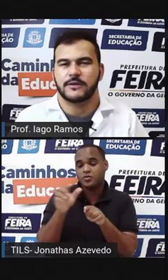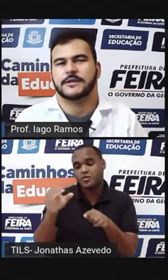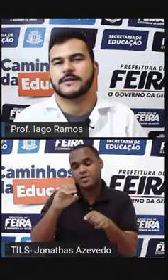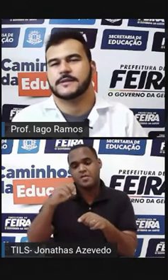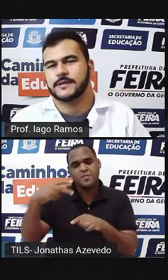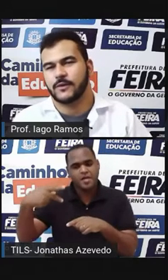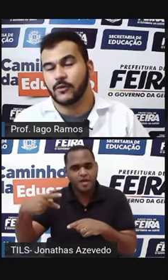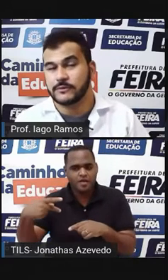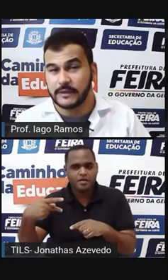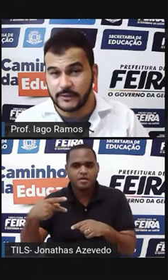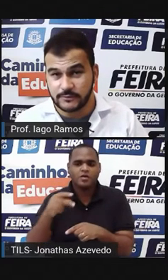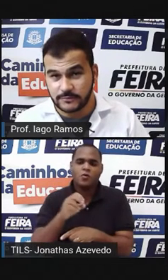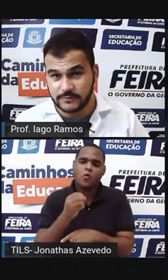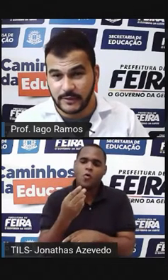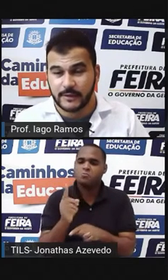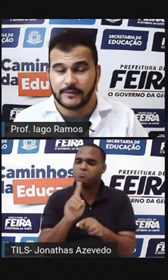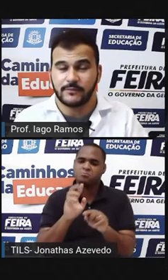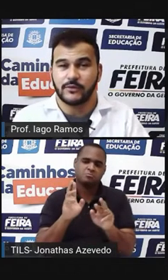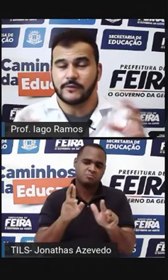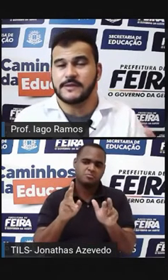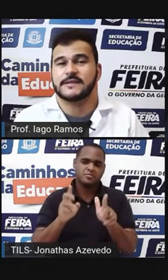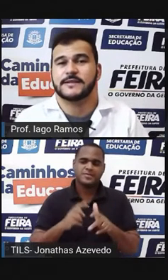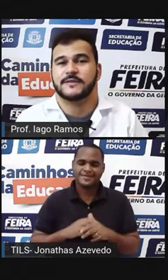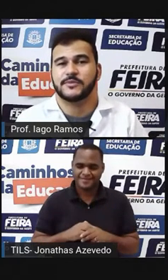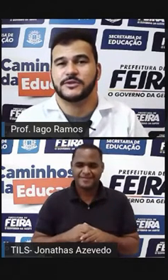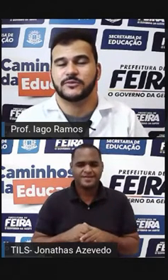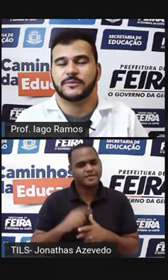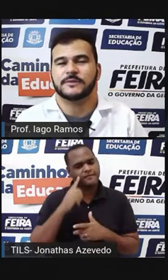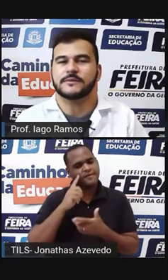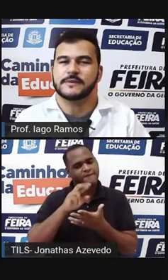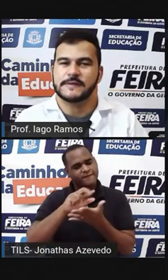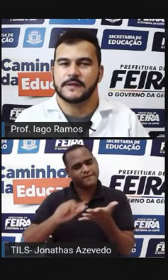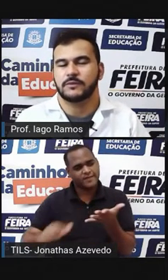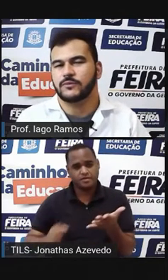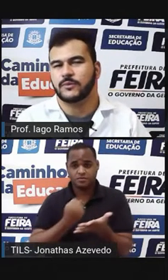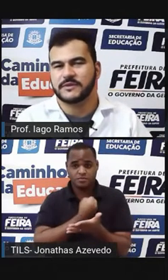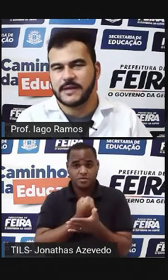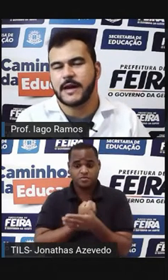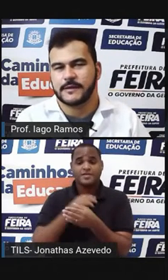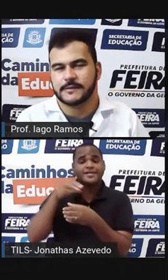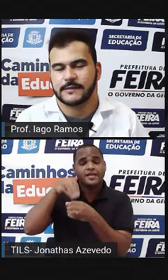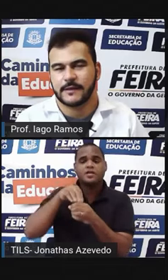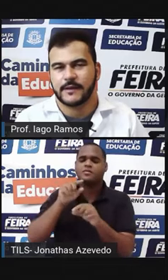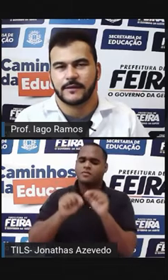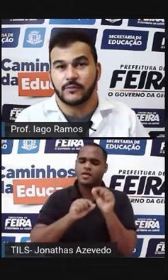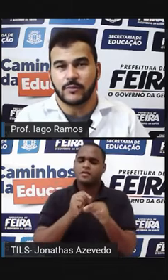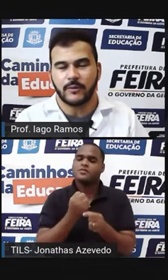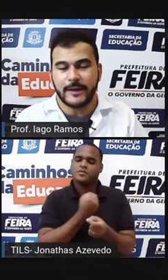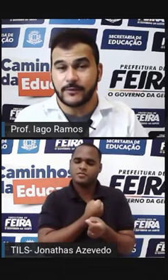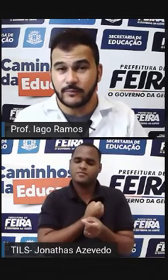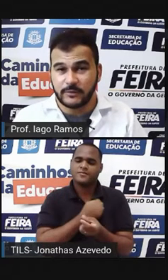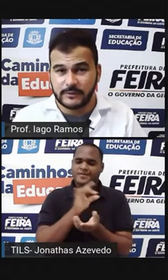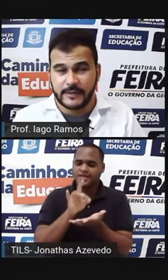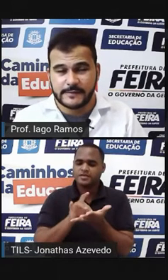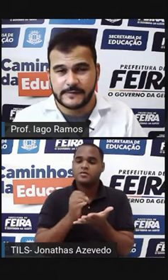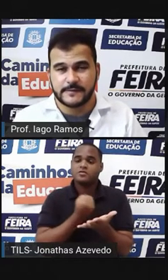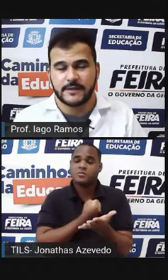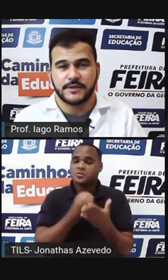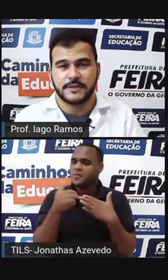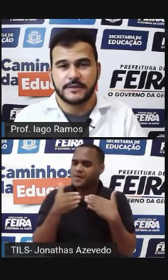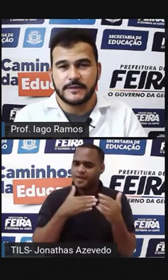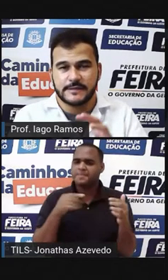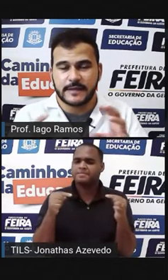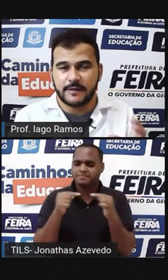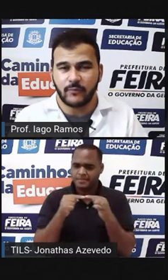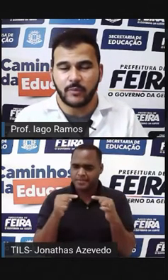periódicas ou não Então todos esses tipos de número são números reais Então qualquer número desses,